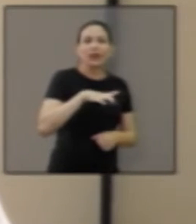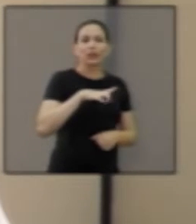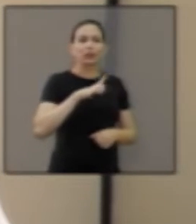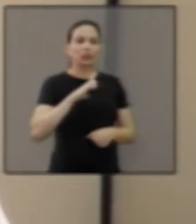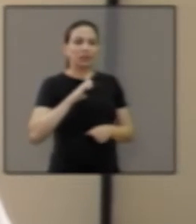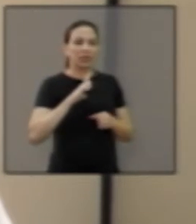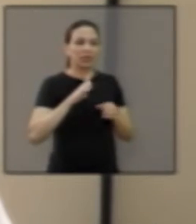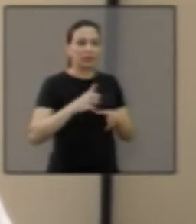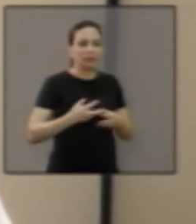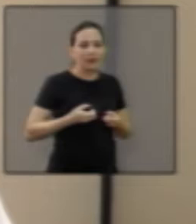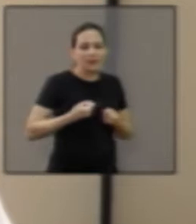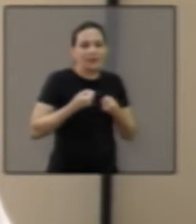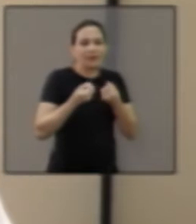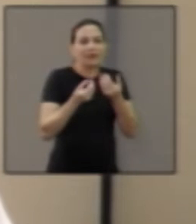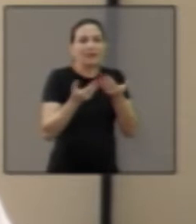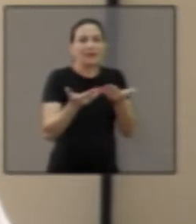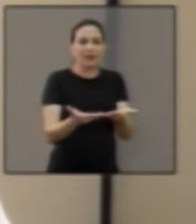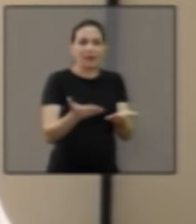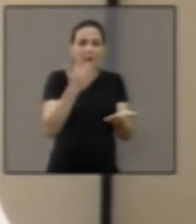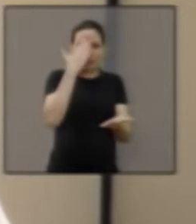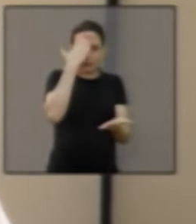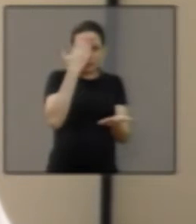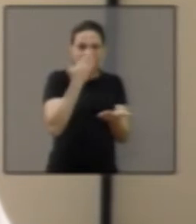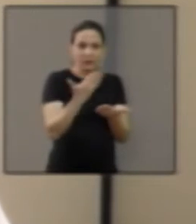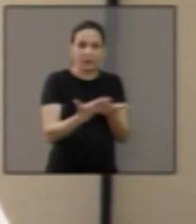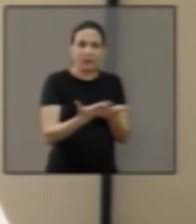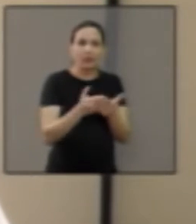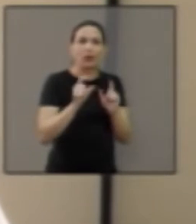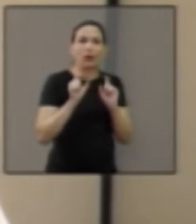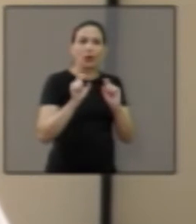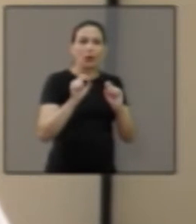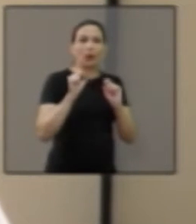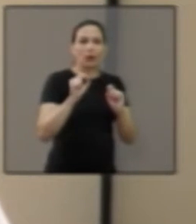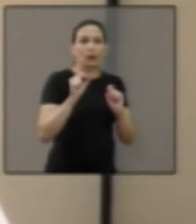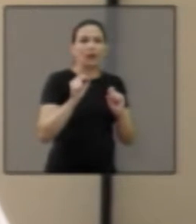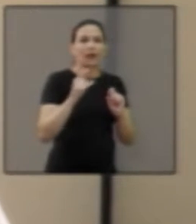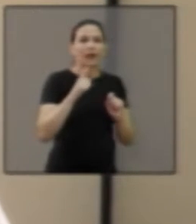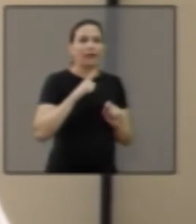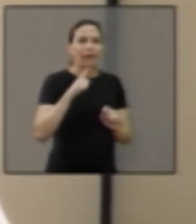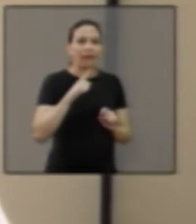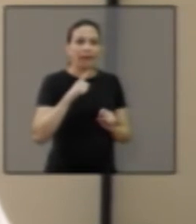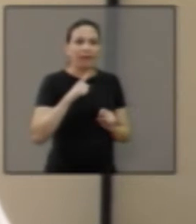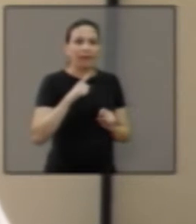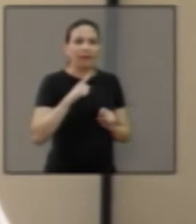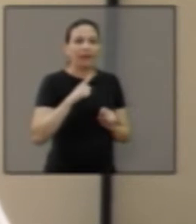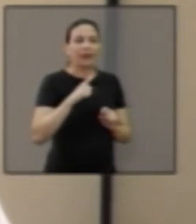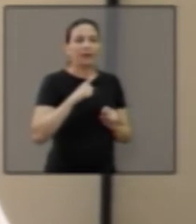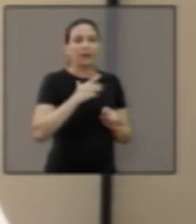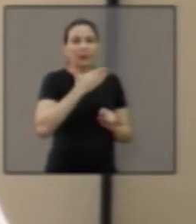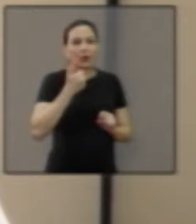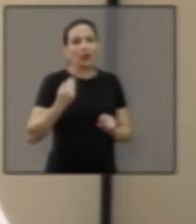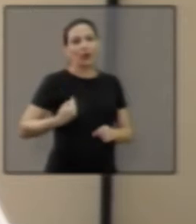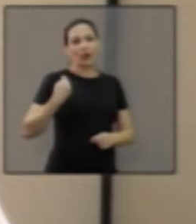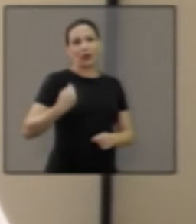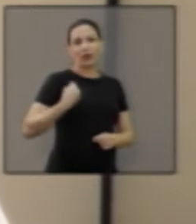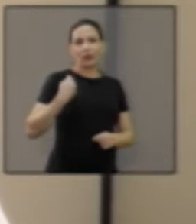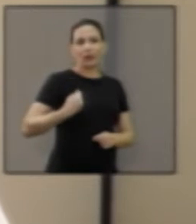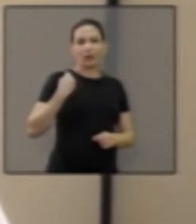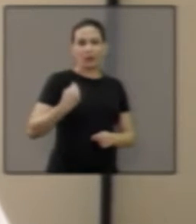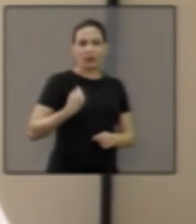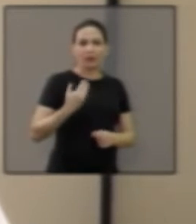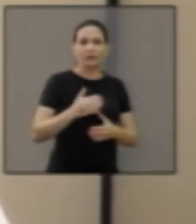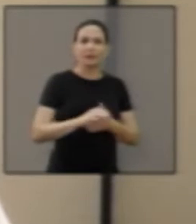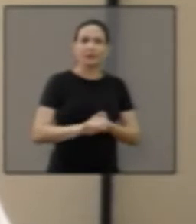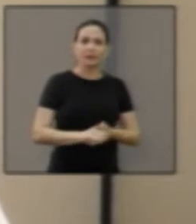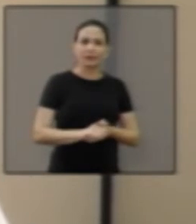município tem a dar para elas, com certeza vai mudar ali uma boa parte da vida